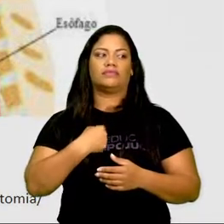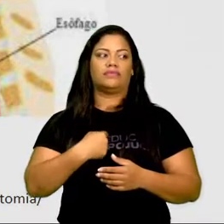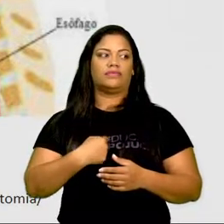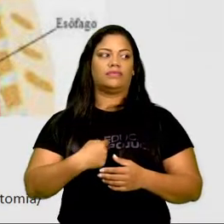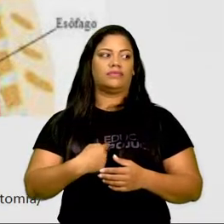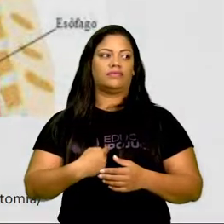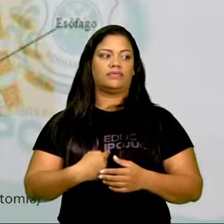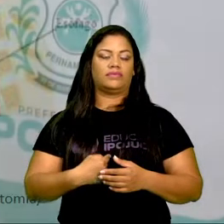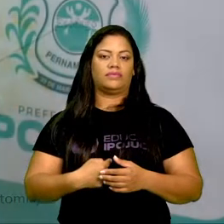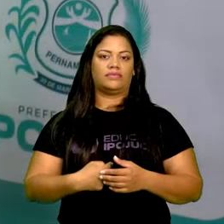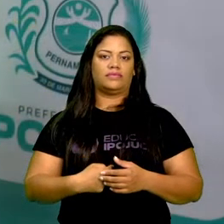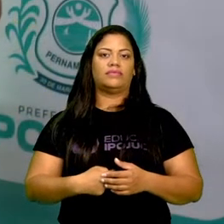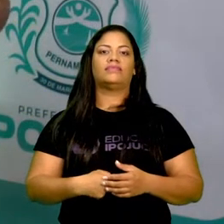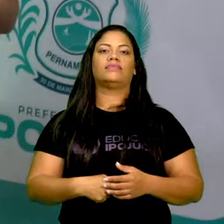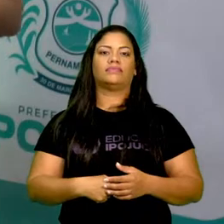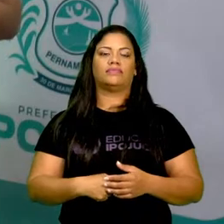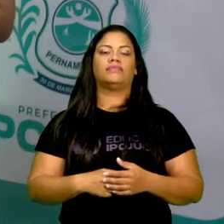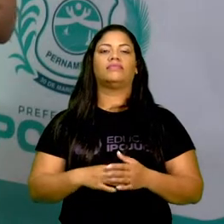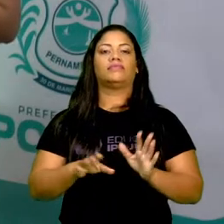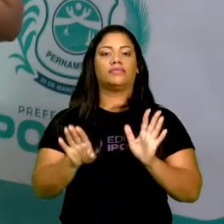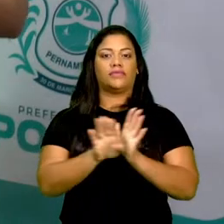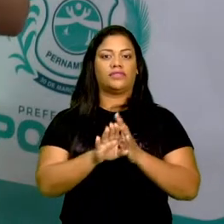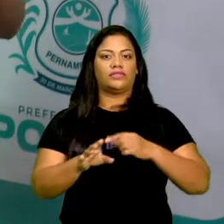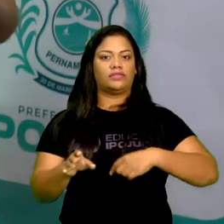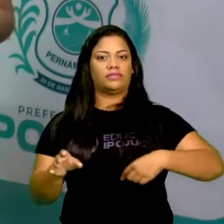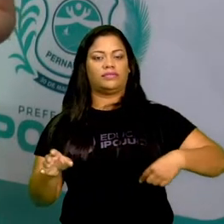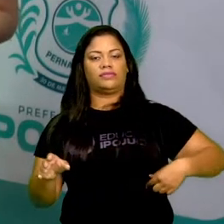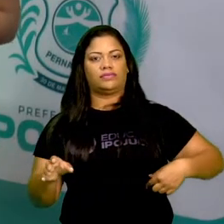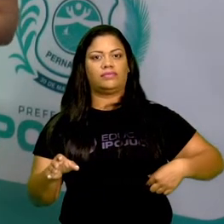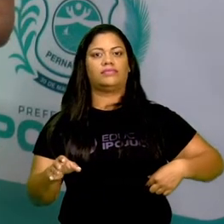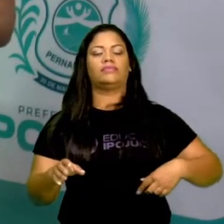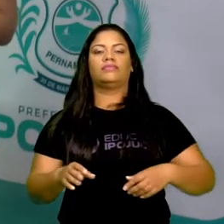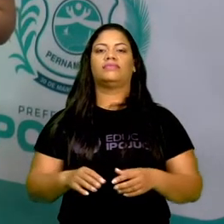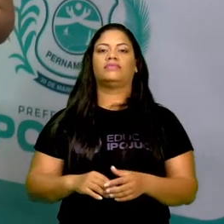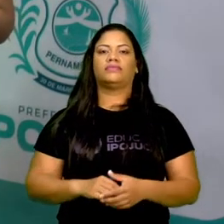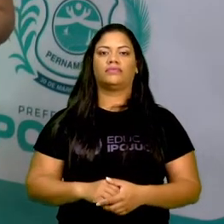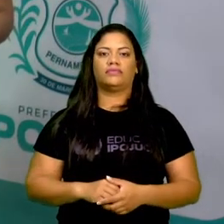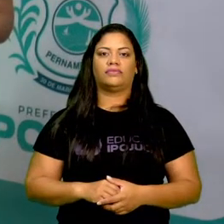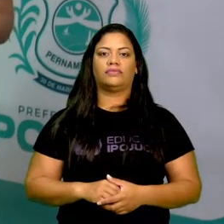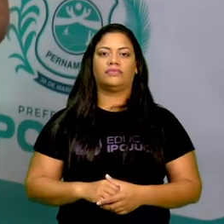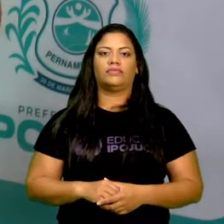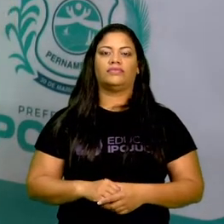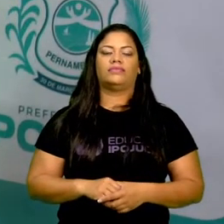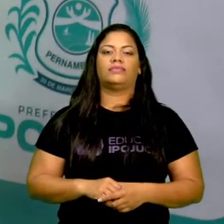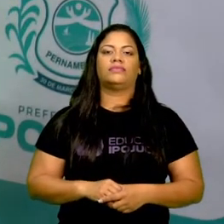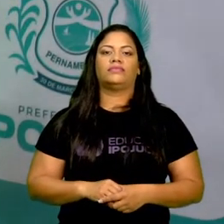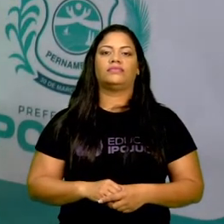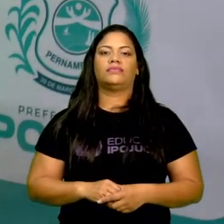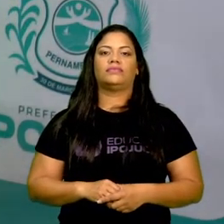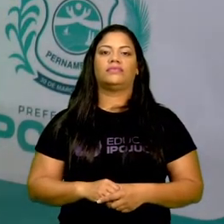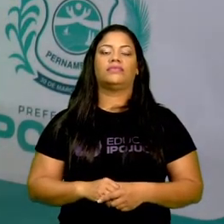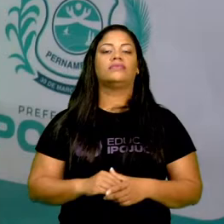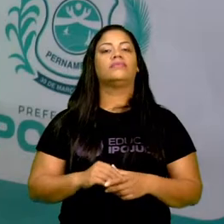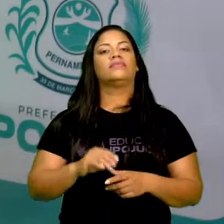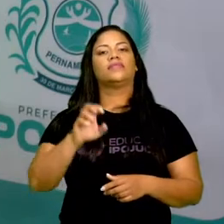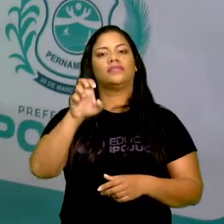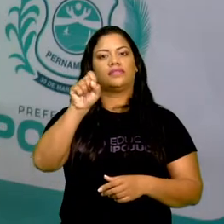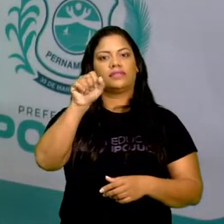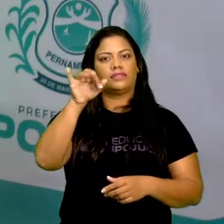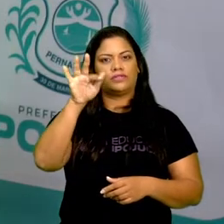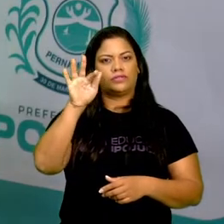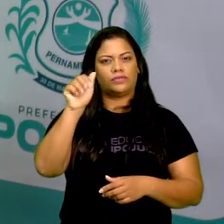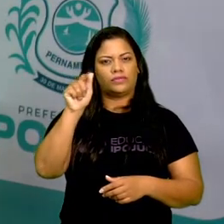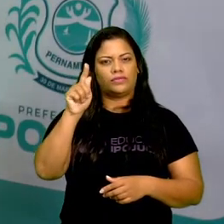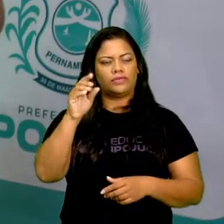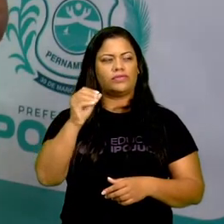passa pela faringe, pelo esôfago, pra chegar embaixo mais um pouco no intestino. Esse esôfago, ele é um